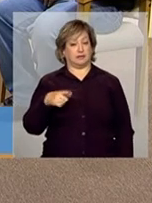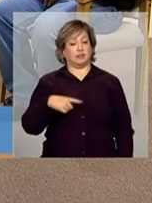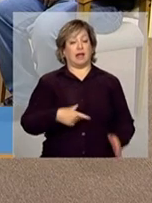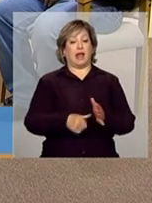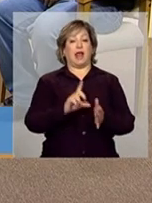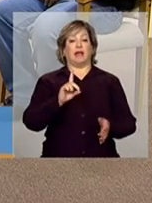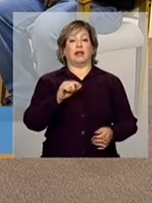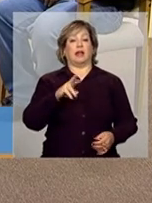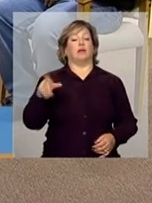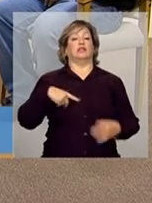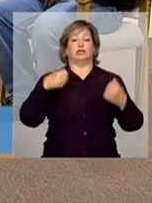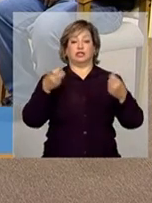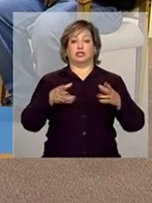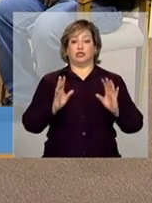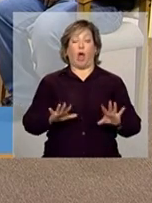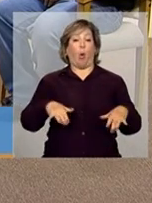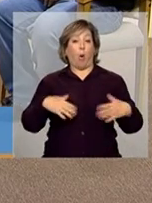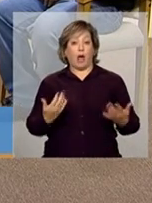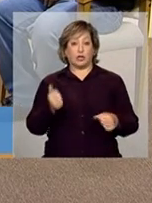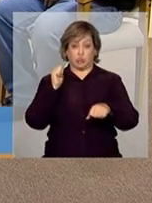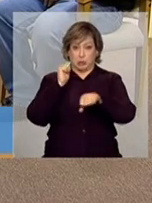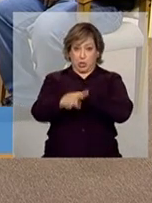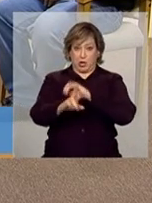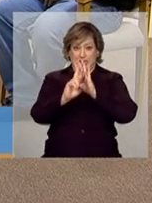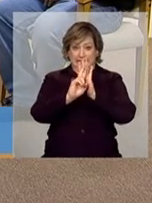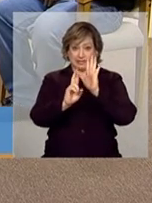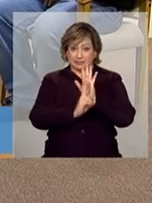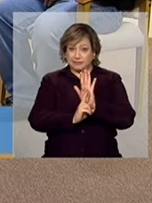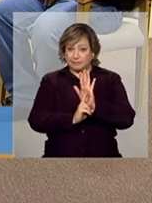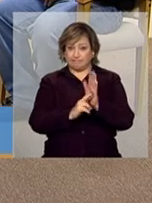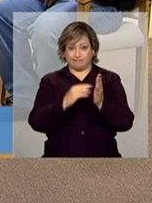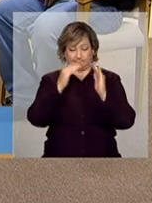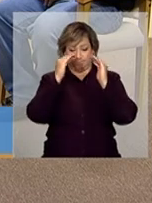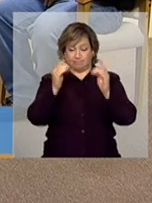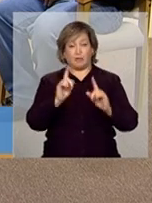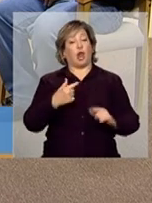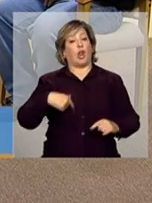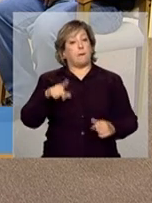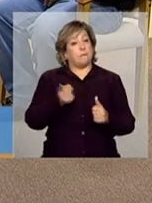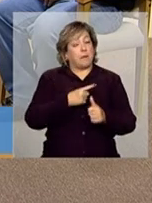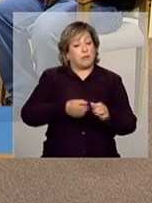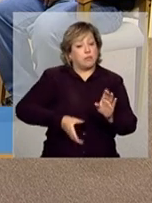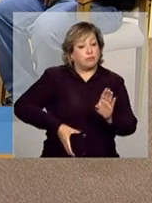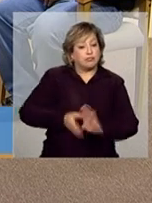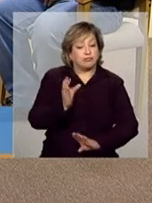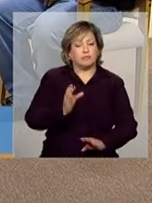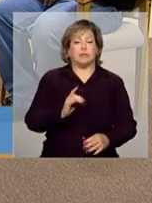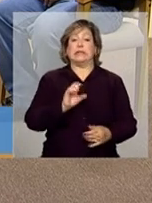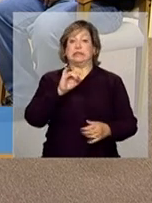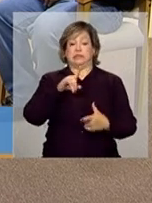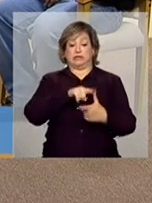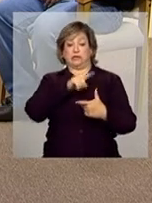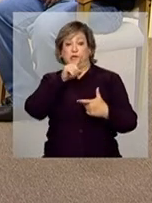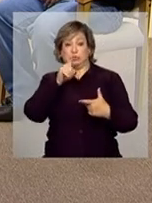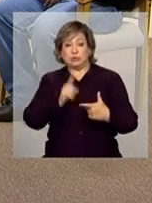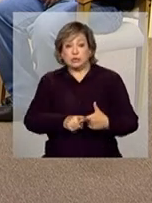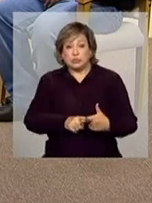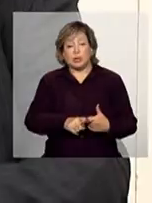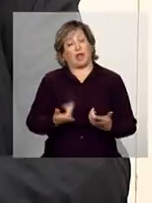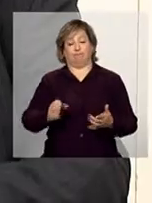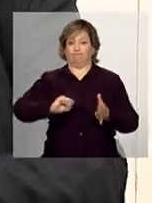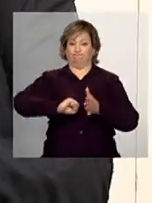Ou seja, quando há um descumprimento, tá? A gente primeiro adverte. O segundo descumprimento, no intervalo de tempo, há um bloqueio.